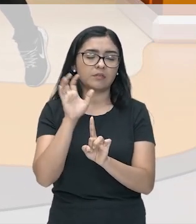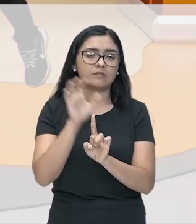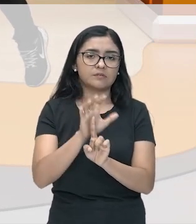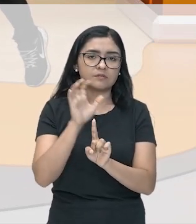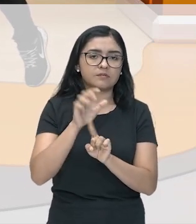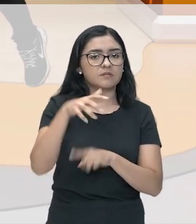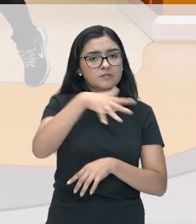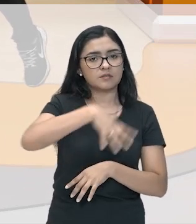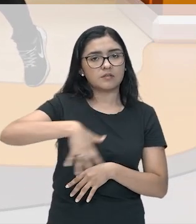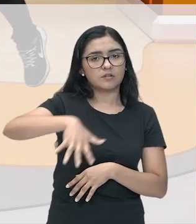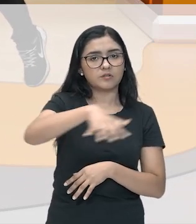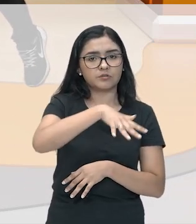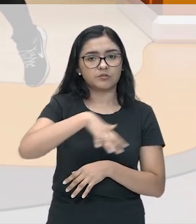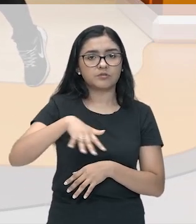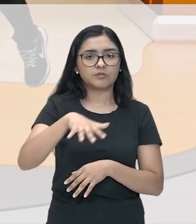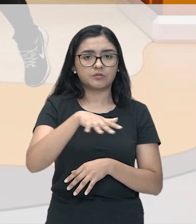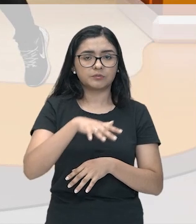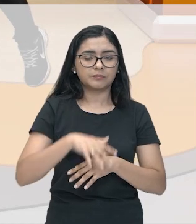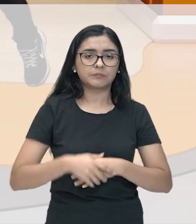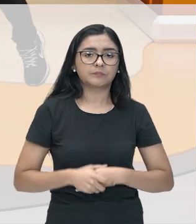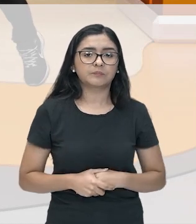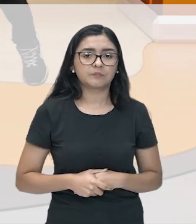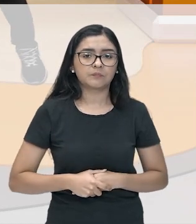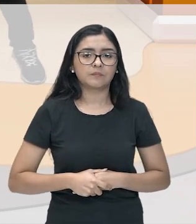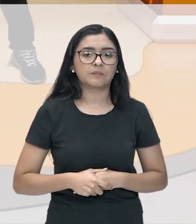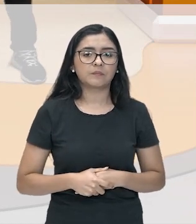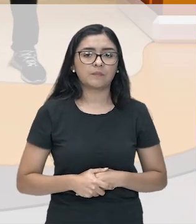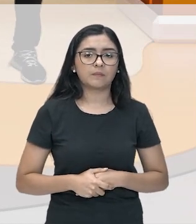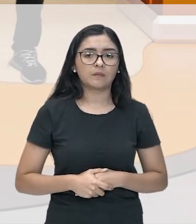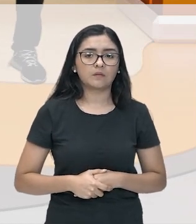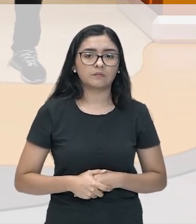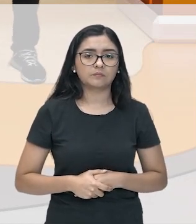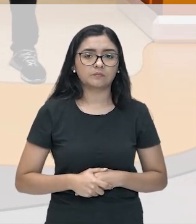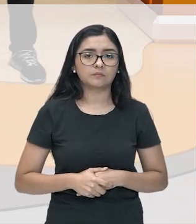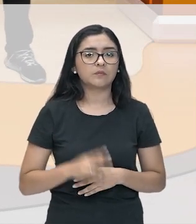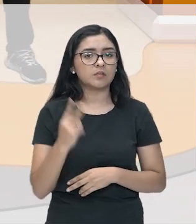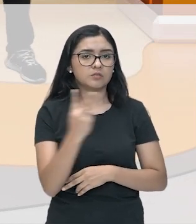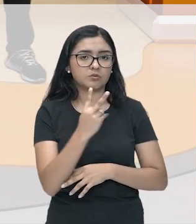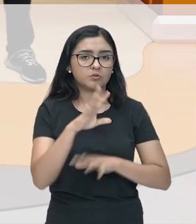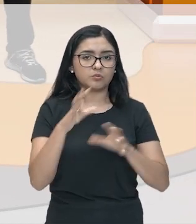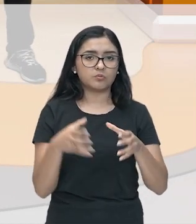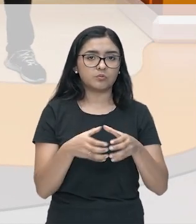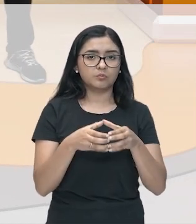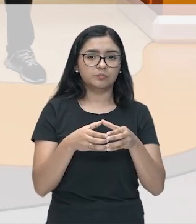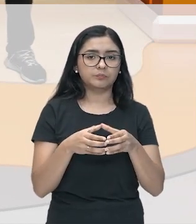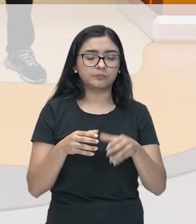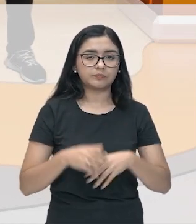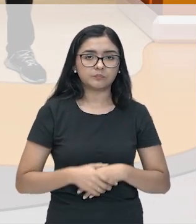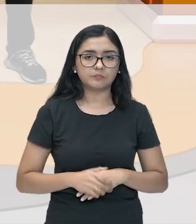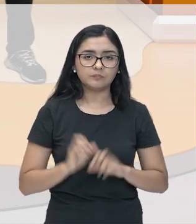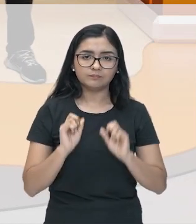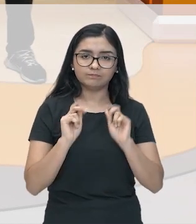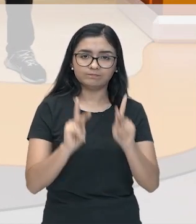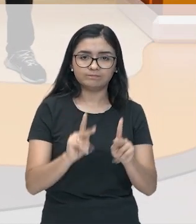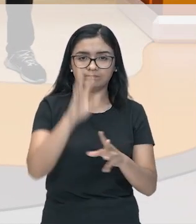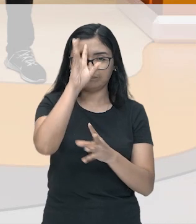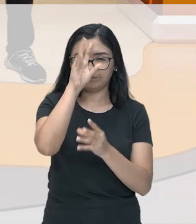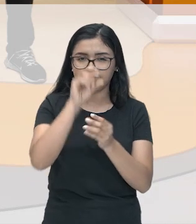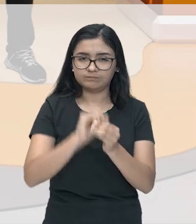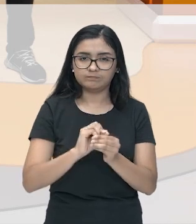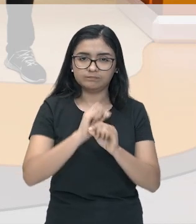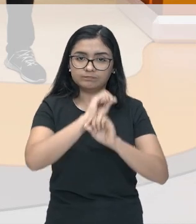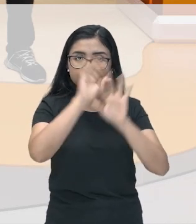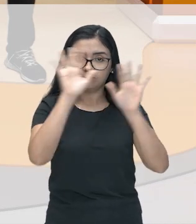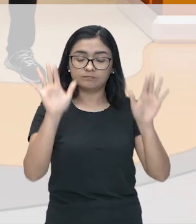toda essa região vai ser atingida e influenciada por essas duas civilizações. Está tudo certo até aí?